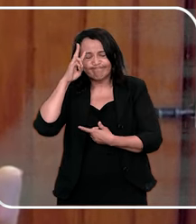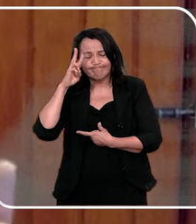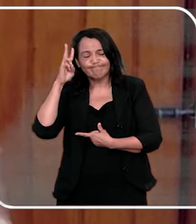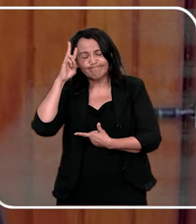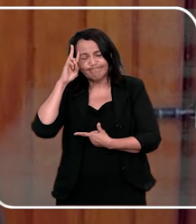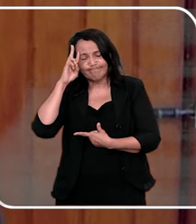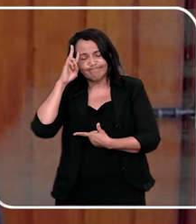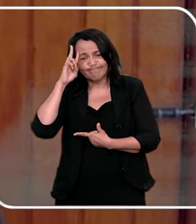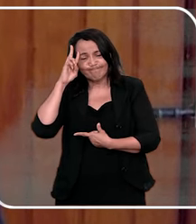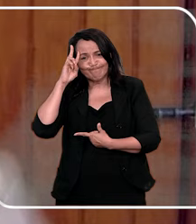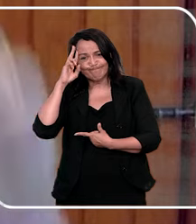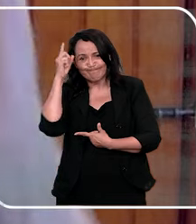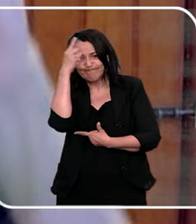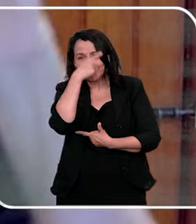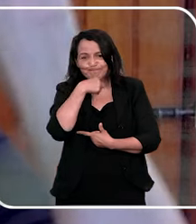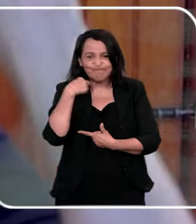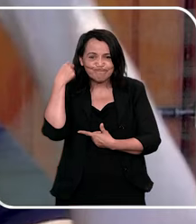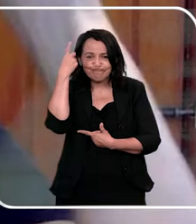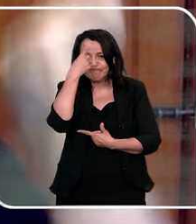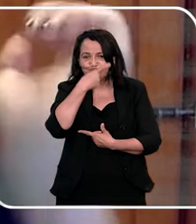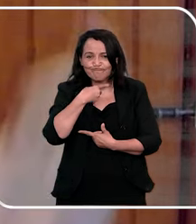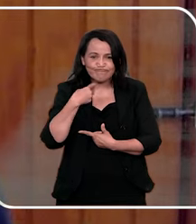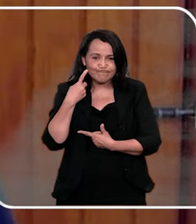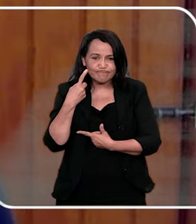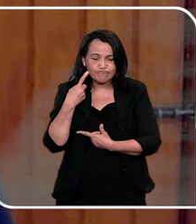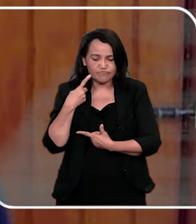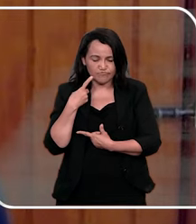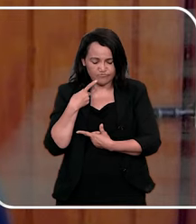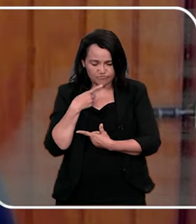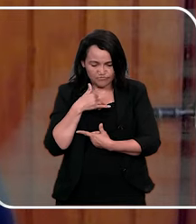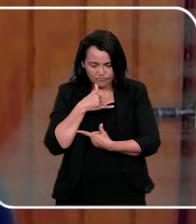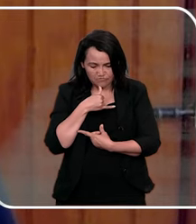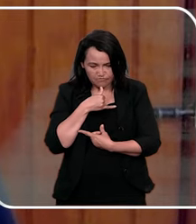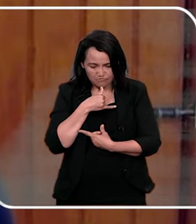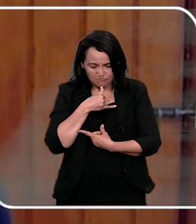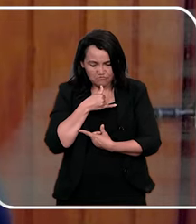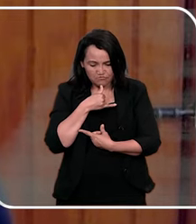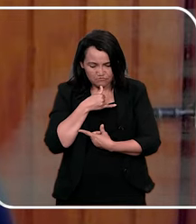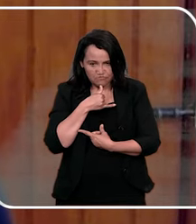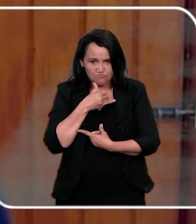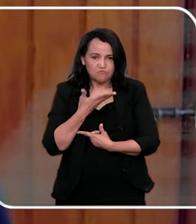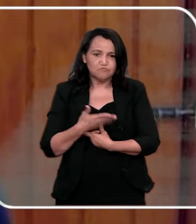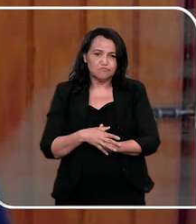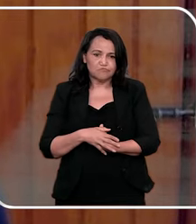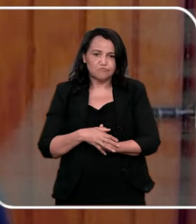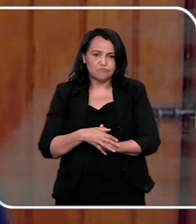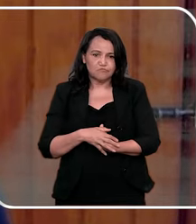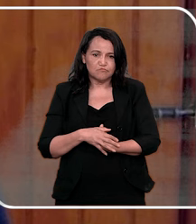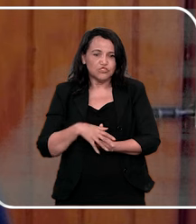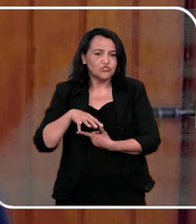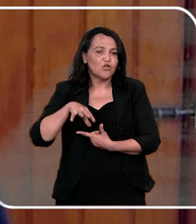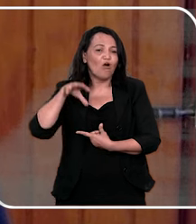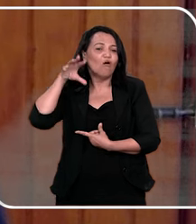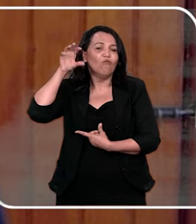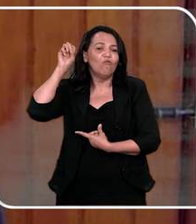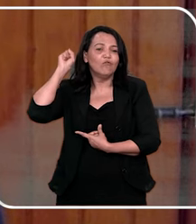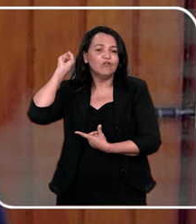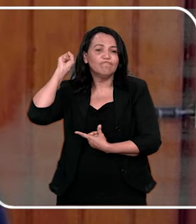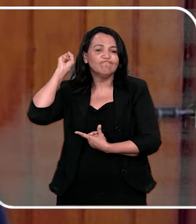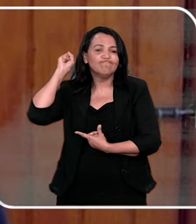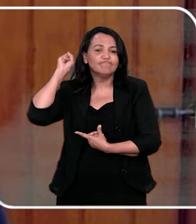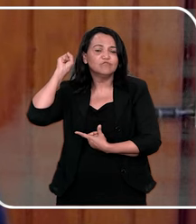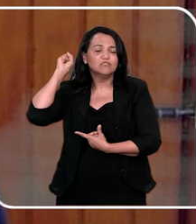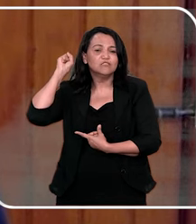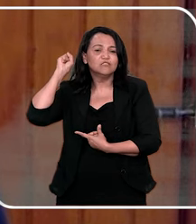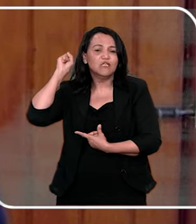desculpa, que eu lembrei de um, e, e as caras, né, a cara minha, de fazer a